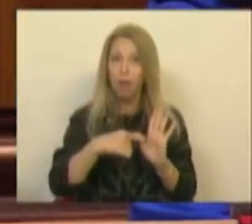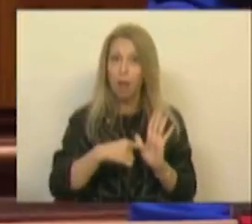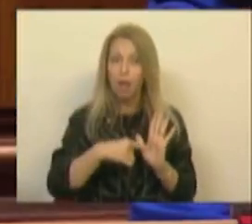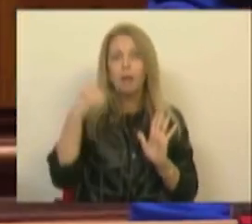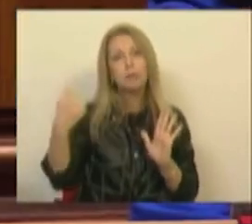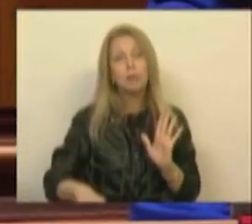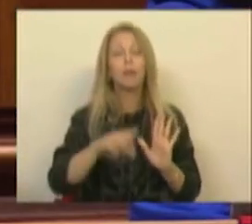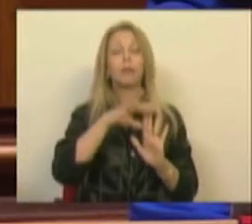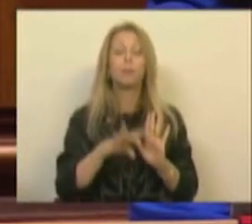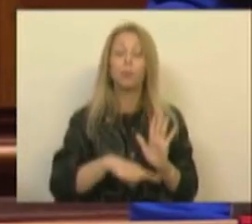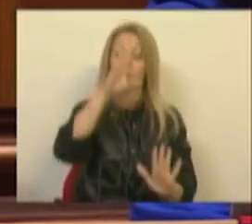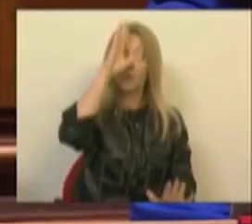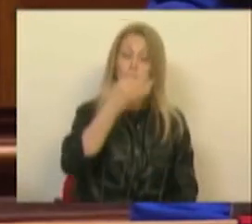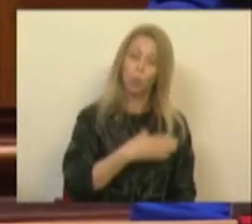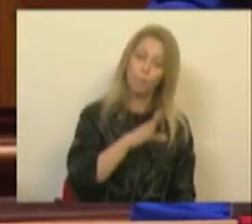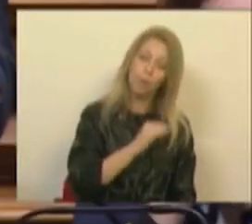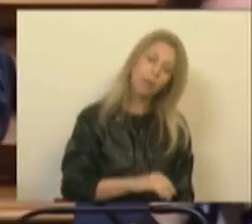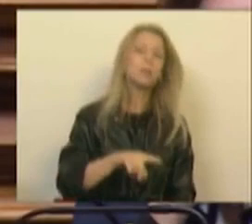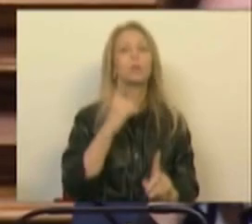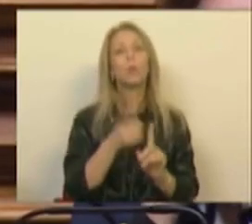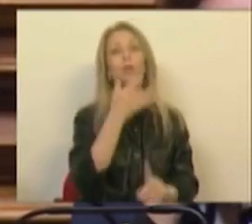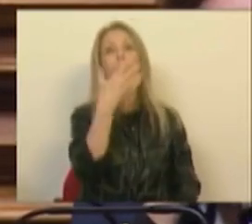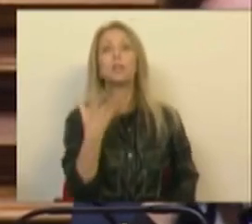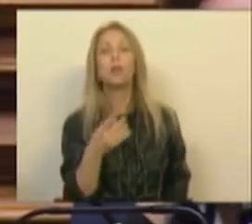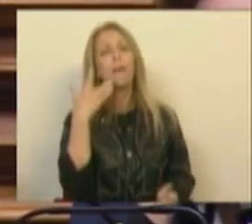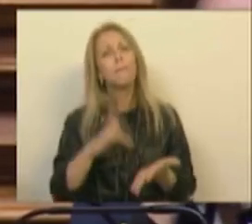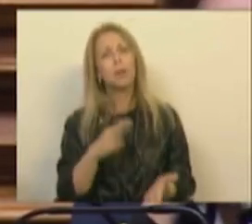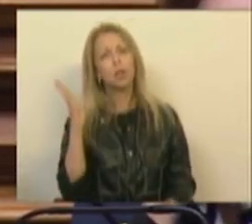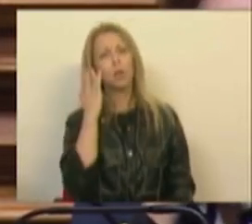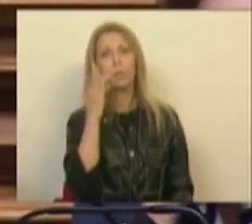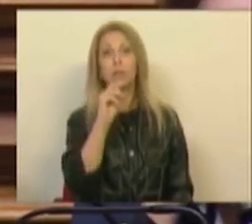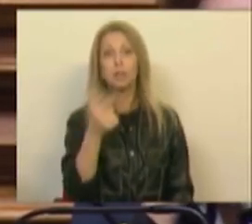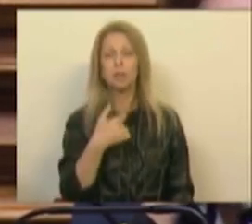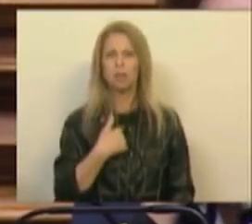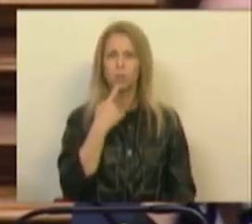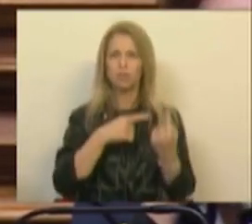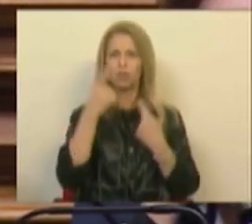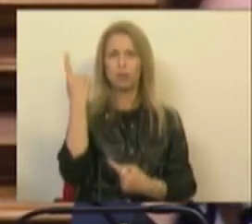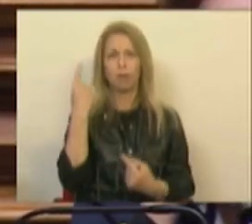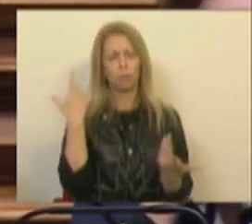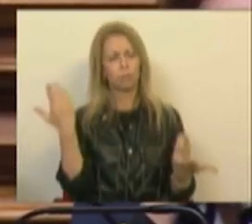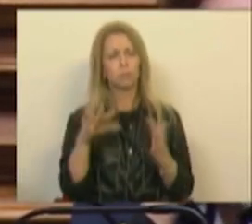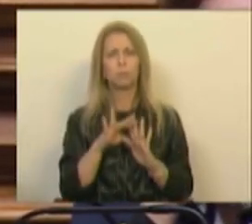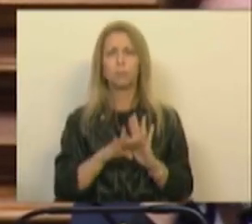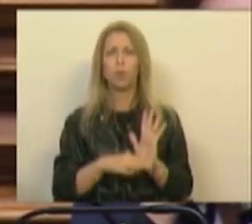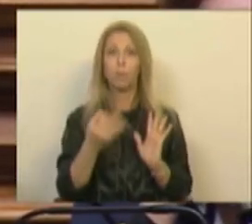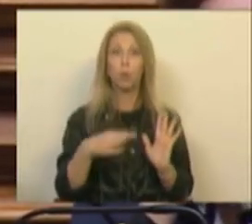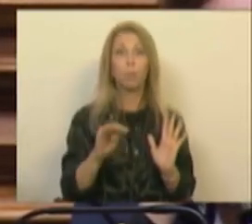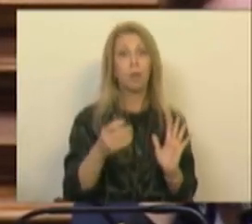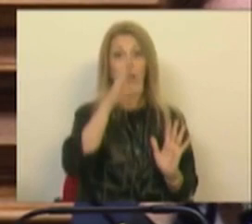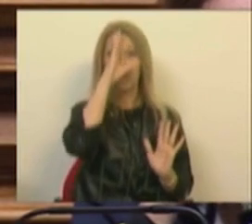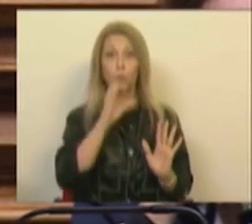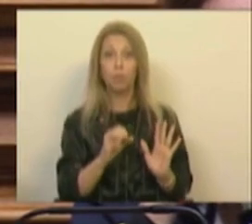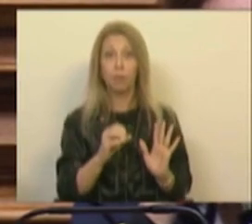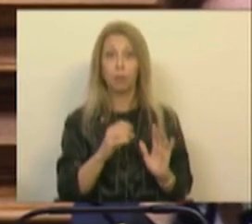programa do PS de 2019, página 35. O que eu estranho é que tenha saído do programa do PS e do Governo de